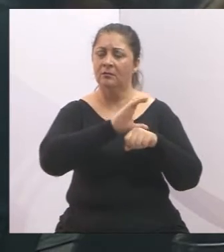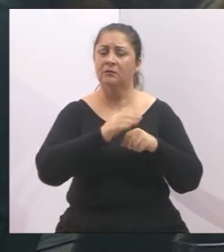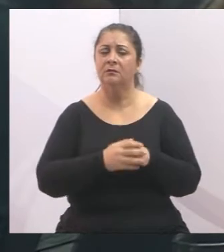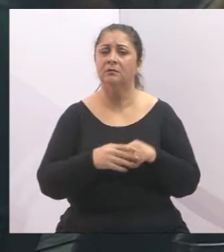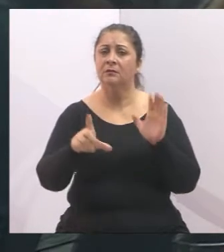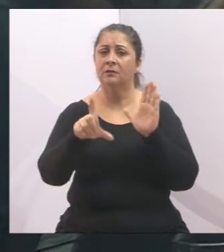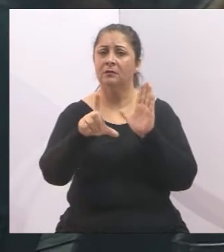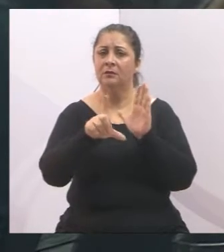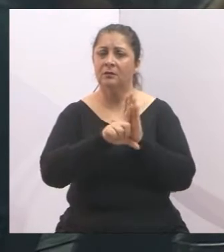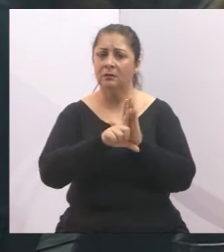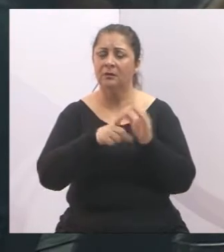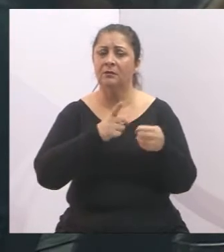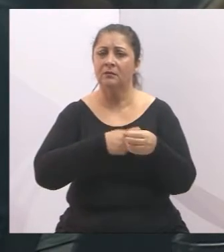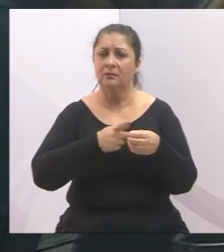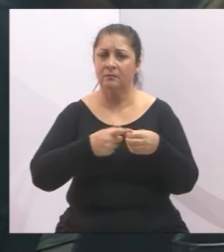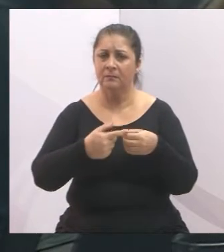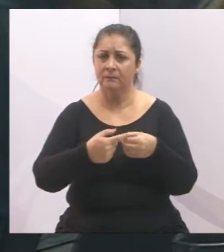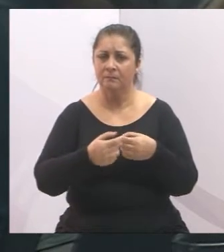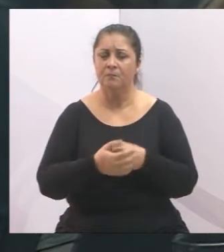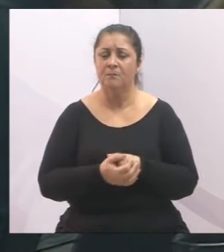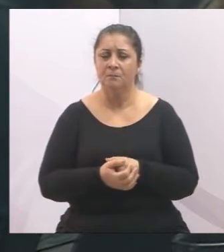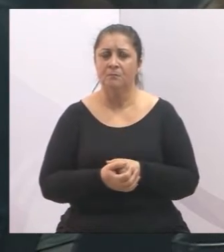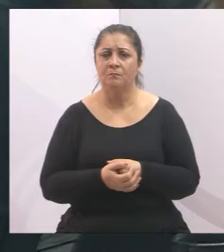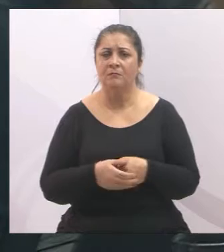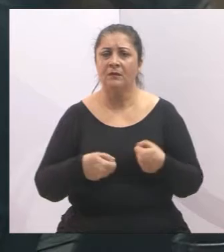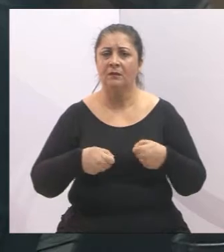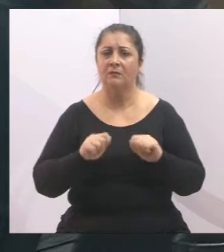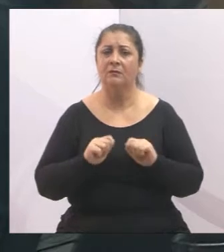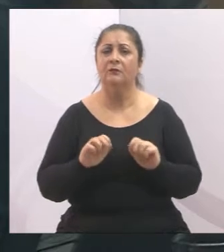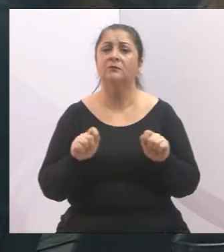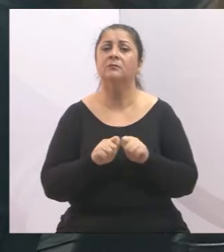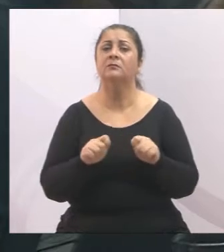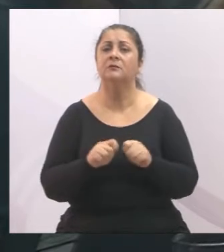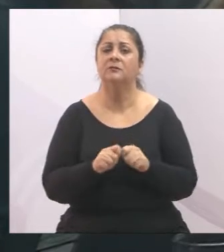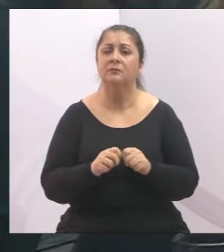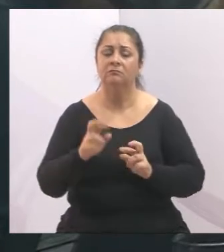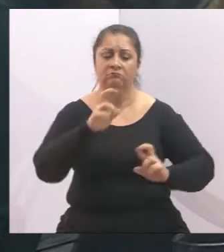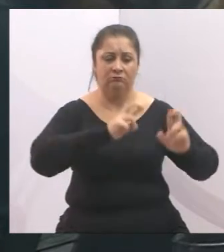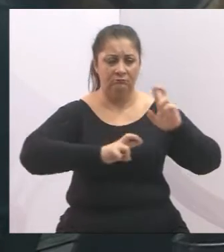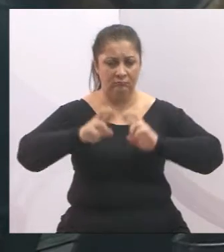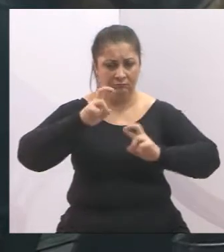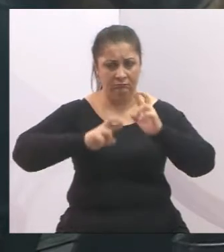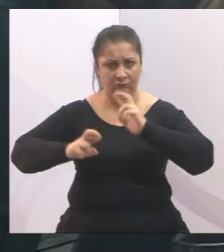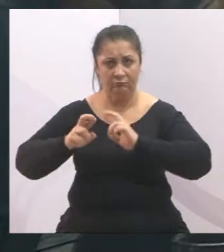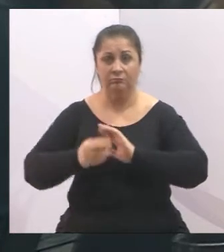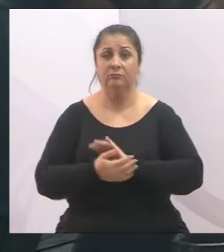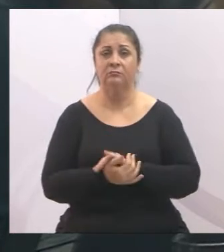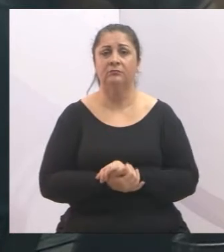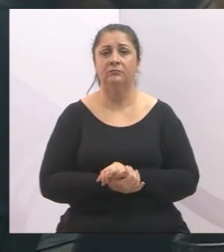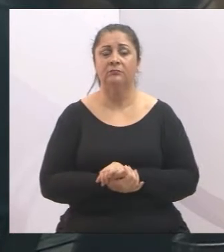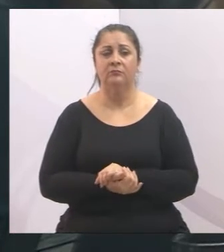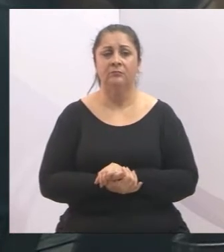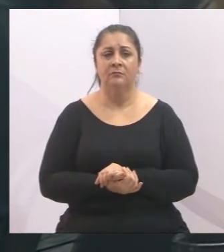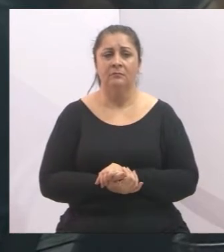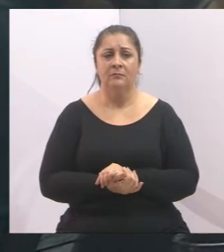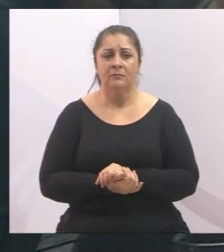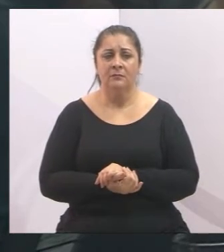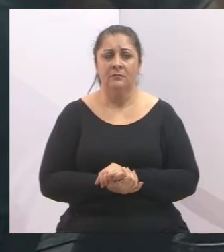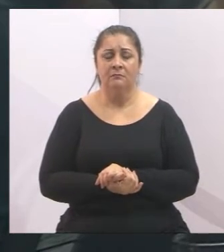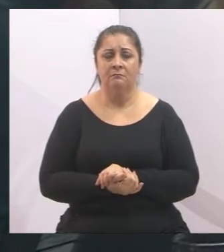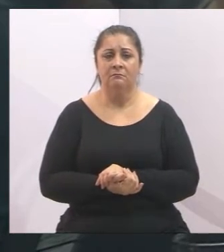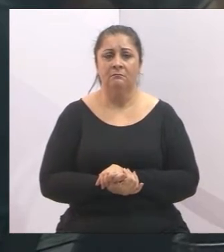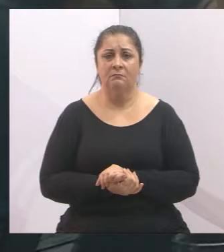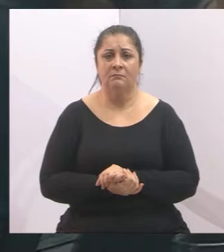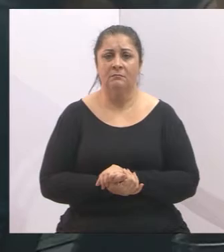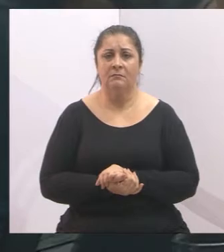orgânica do município nos credita de fazer essa fiscalização. E o que você